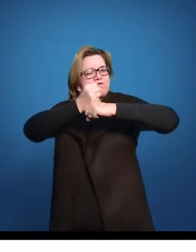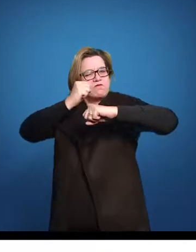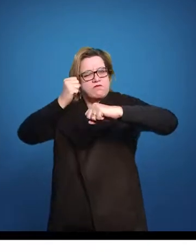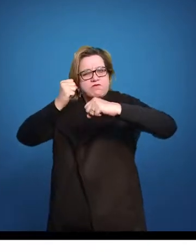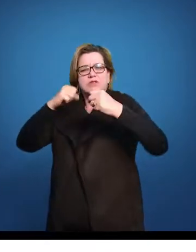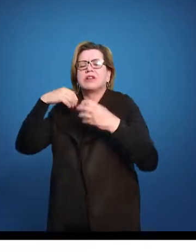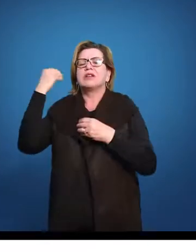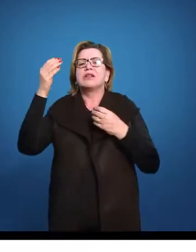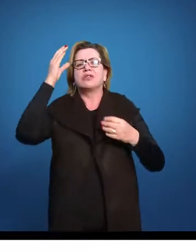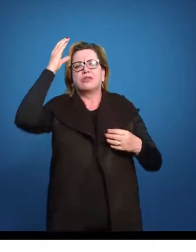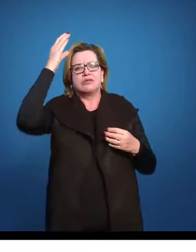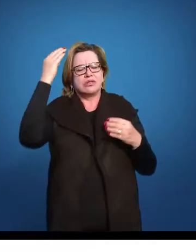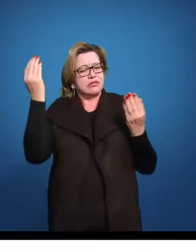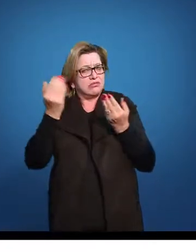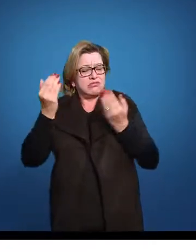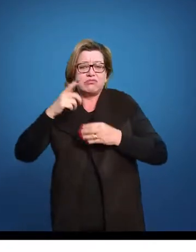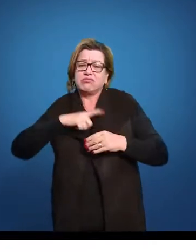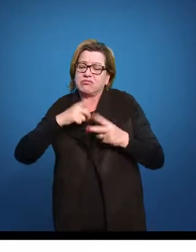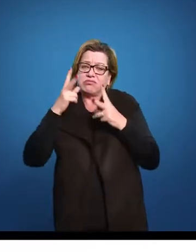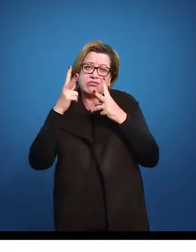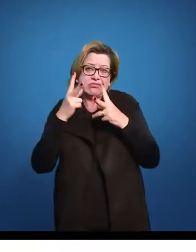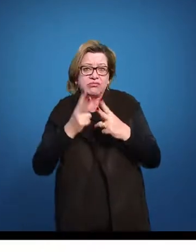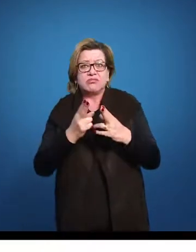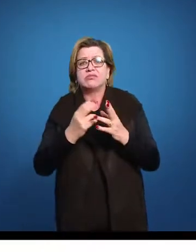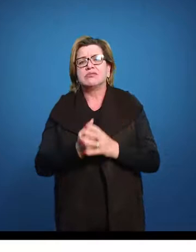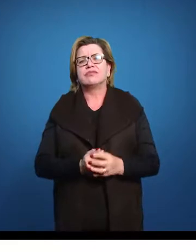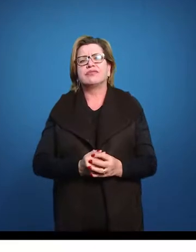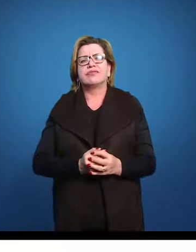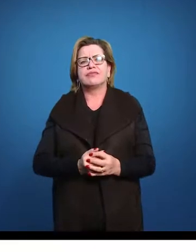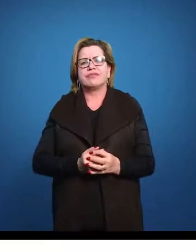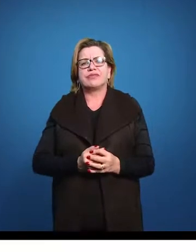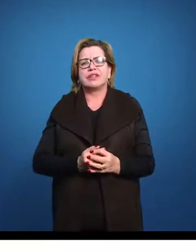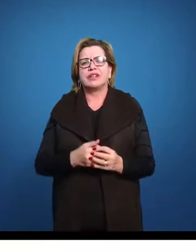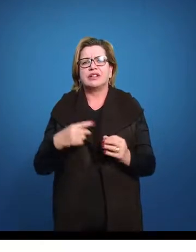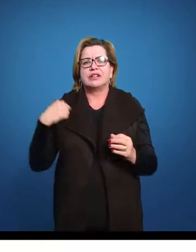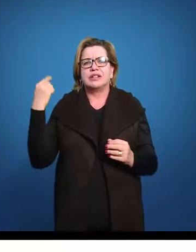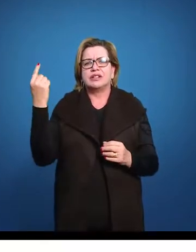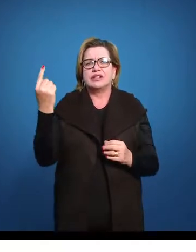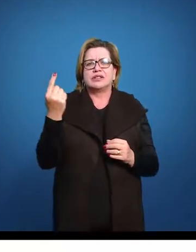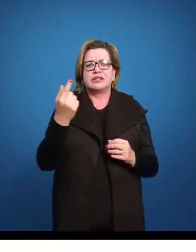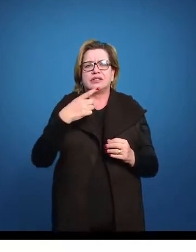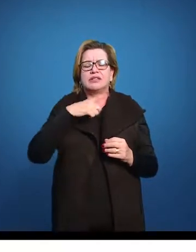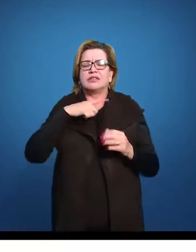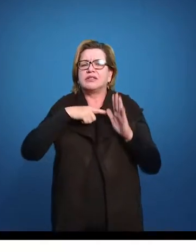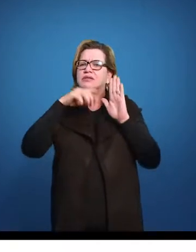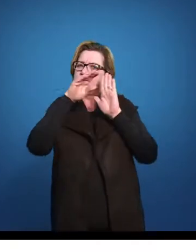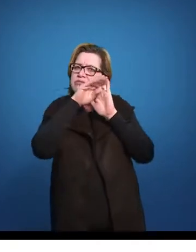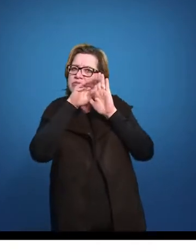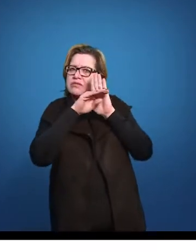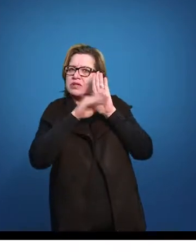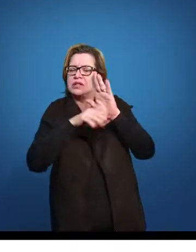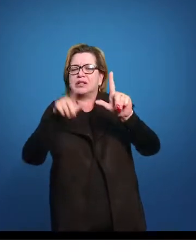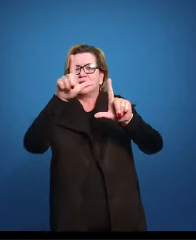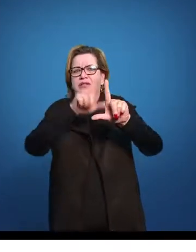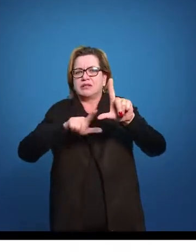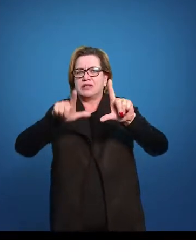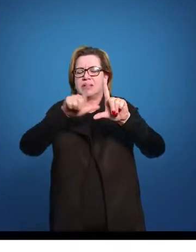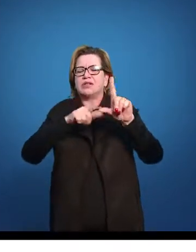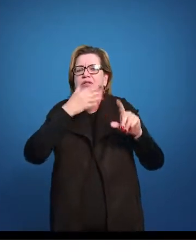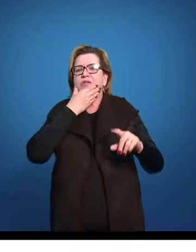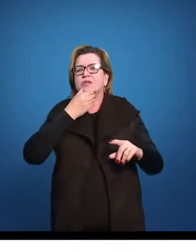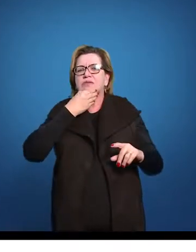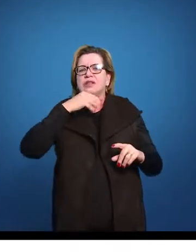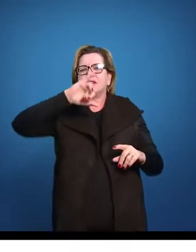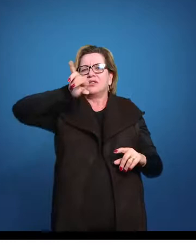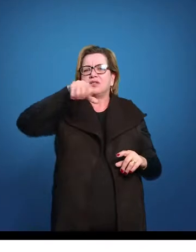essa consciência que nós temos ainda hoje. E aí a gente vai ter esse grande projeto literário do José de Alencar, que é pensar